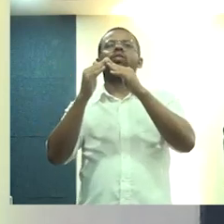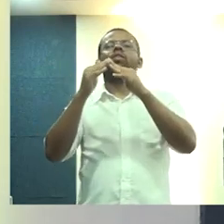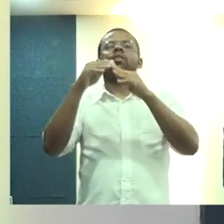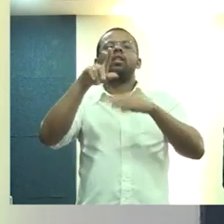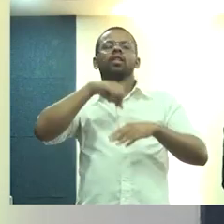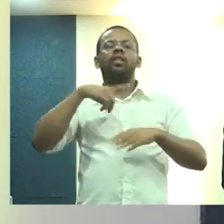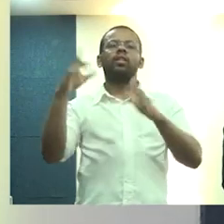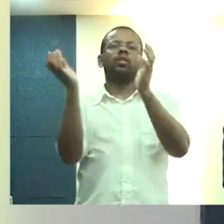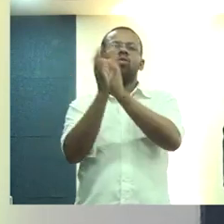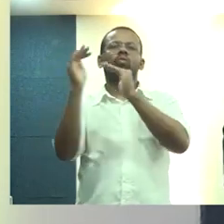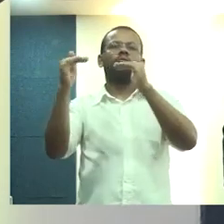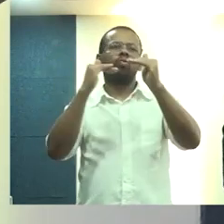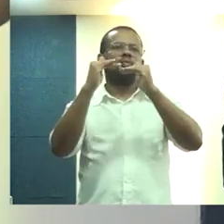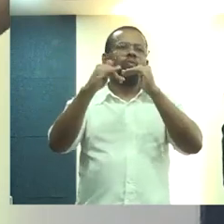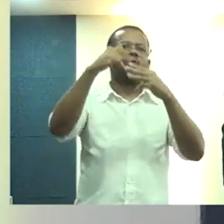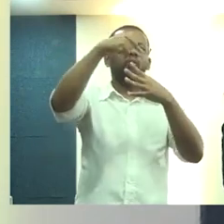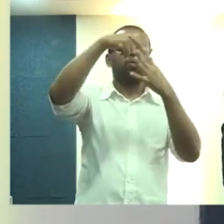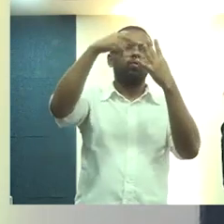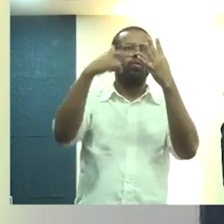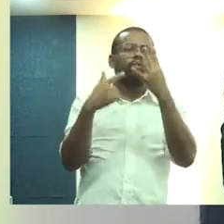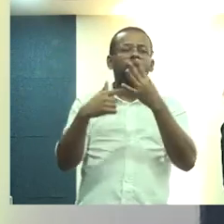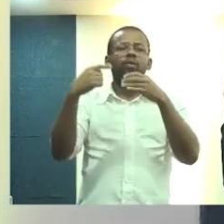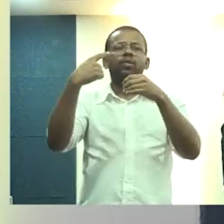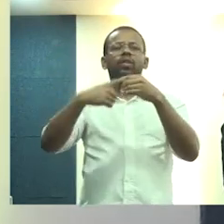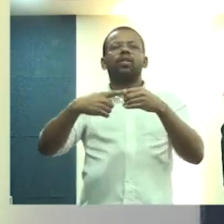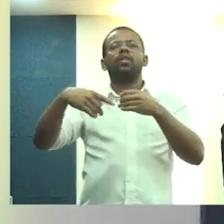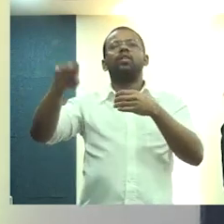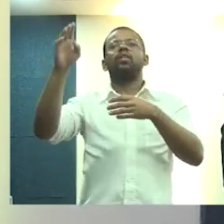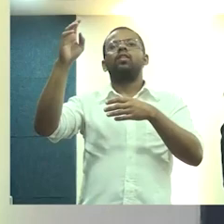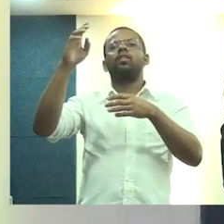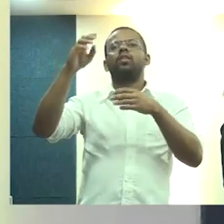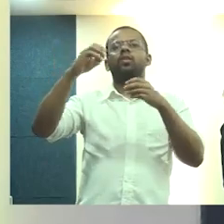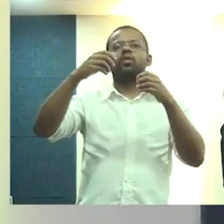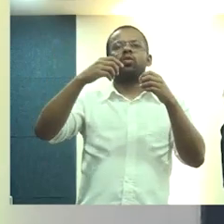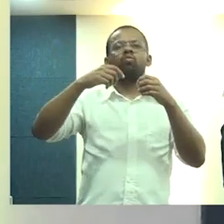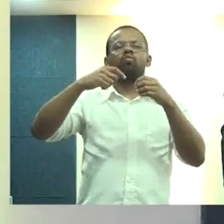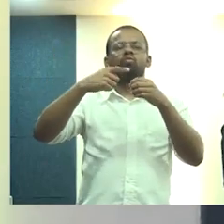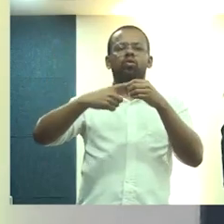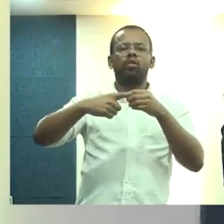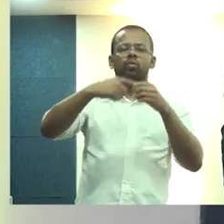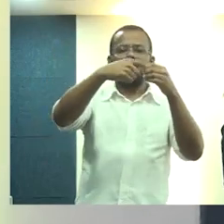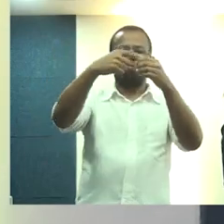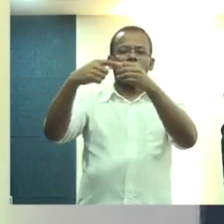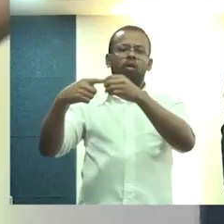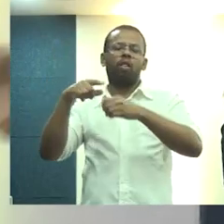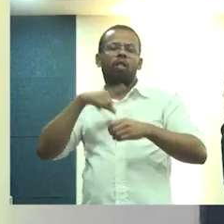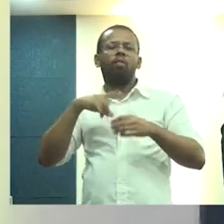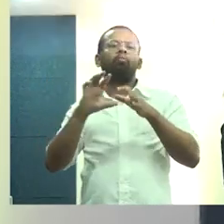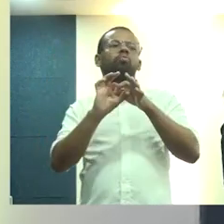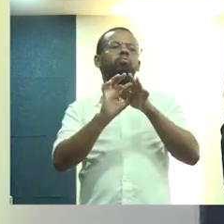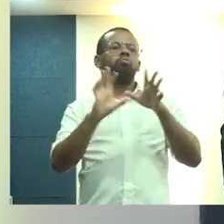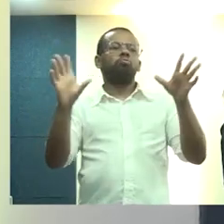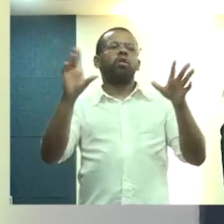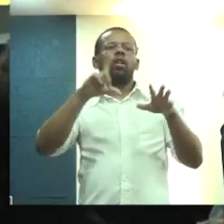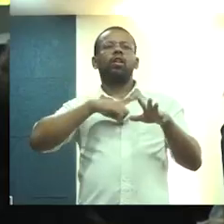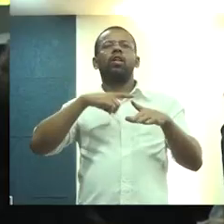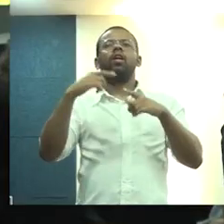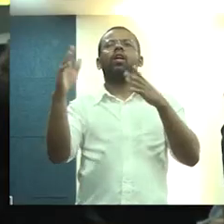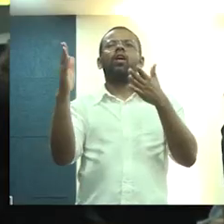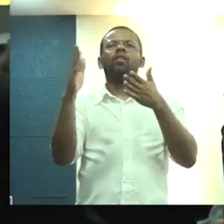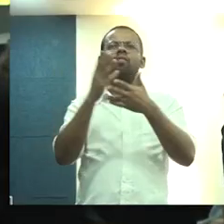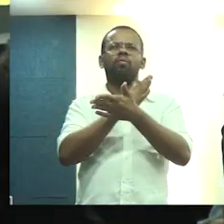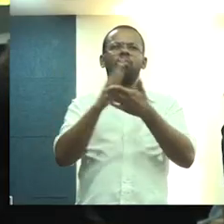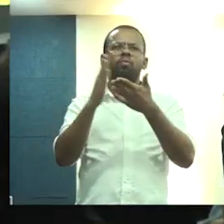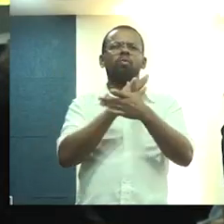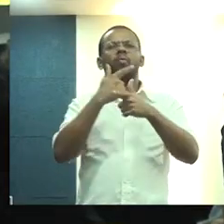um movimento nas quatro cidades da região metropolitana. Estamos disponíveis. A maioria tem problemas